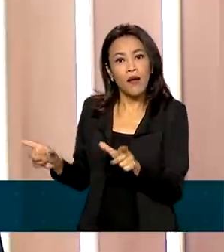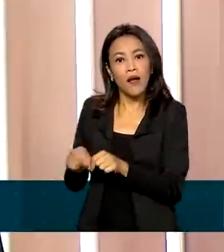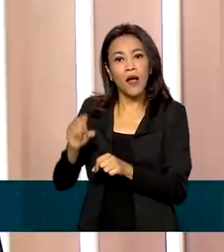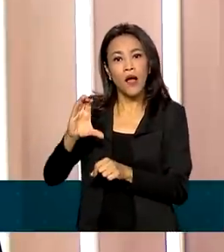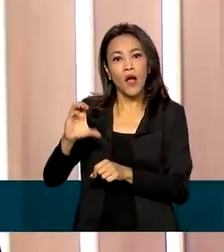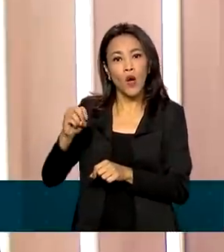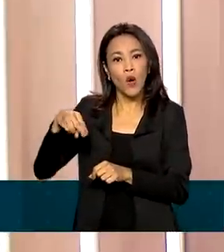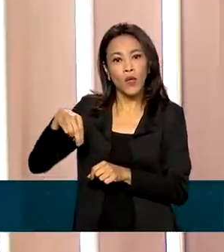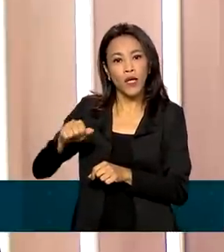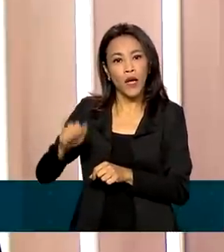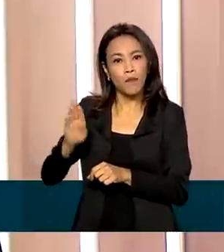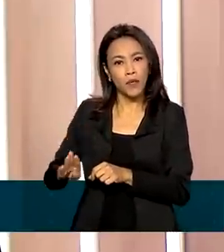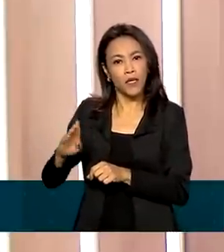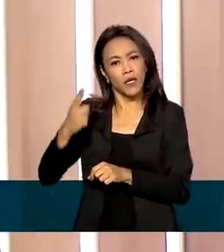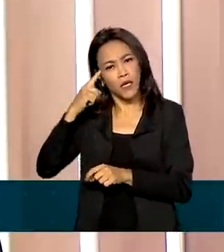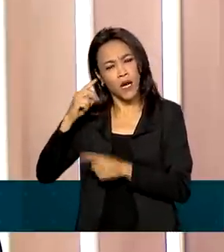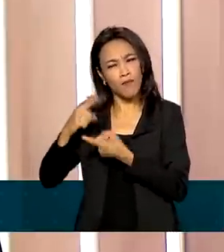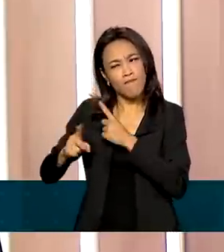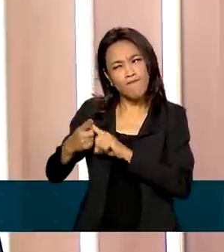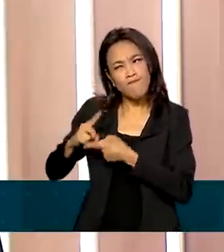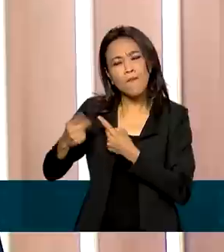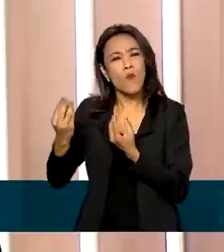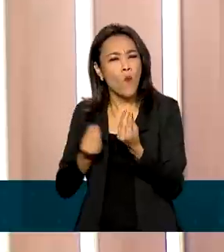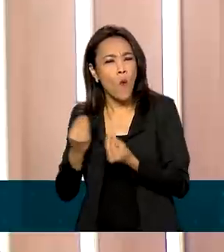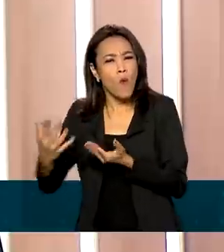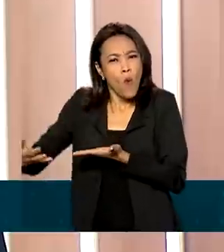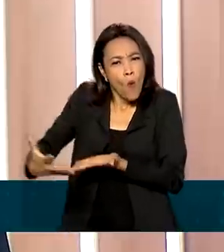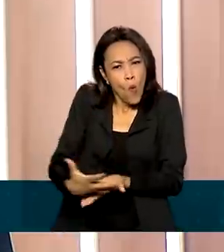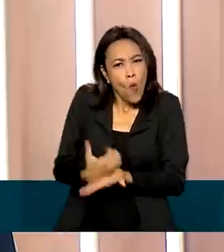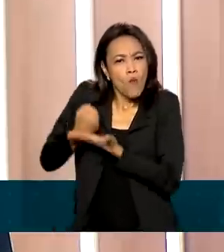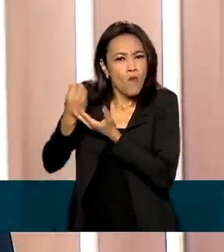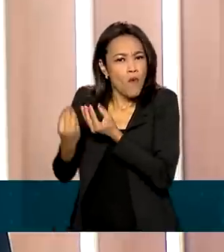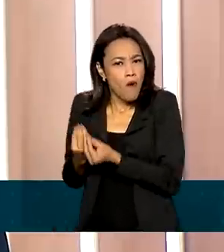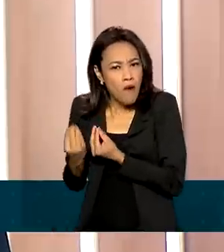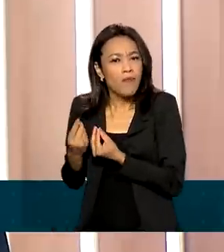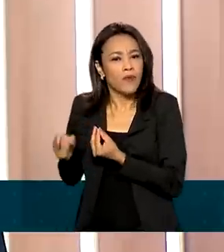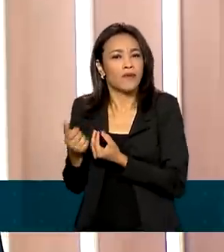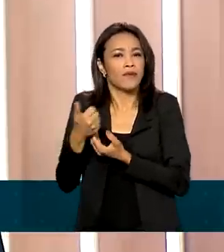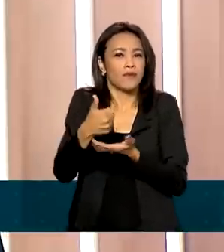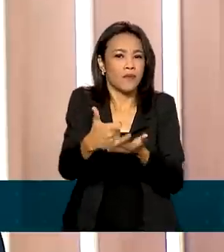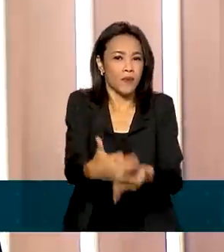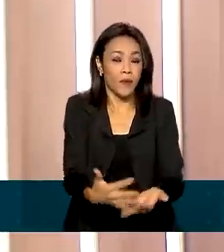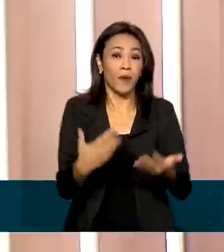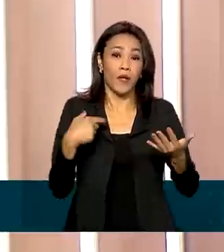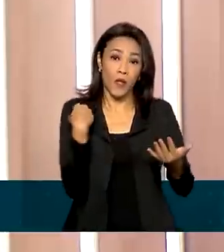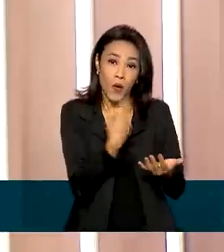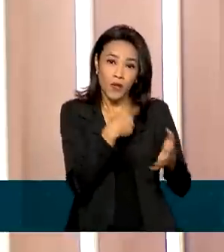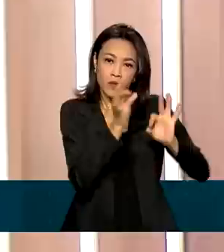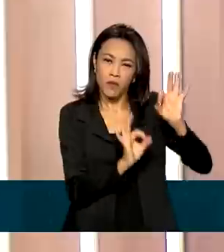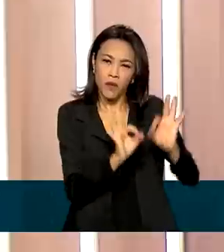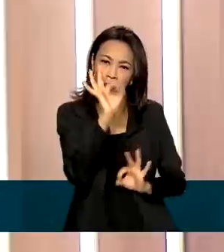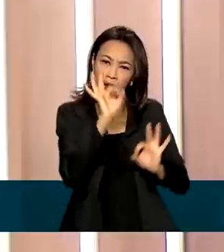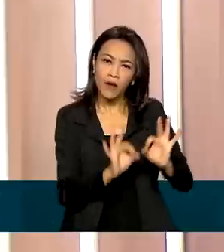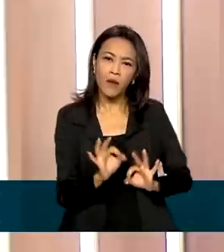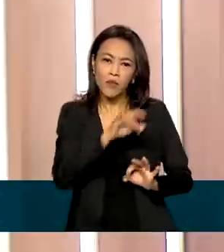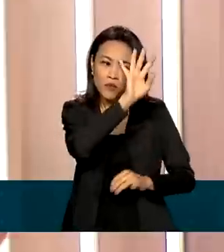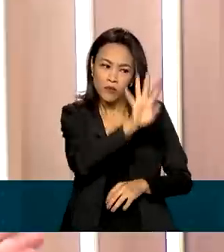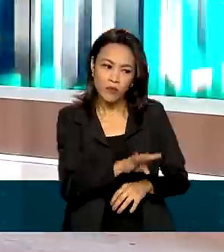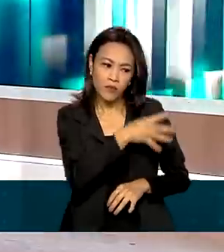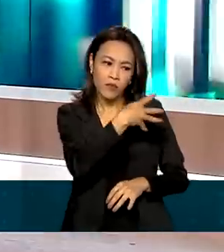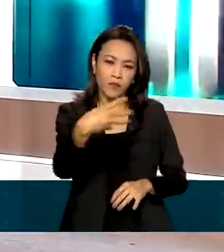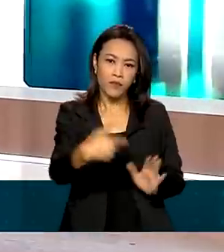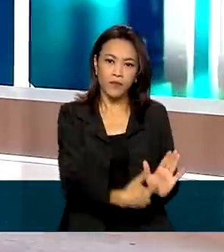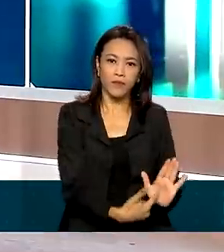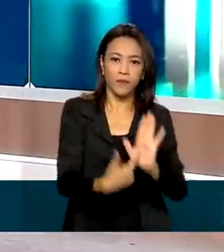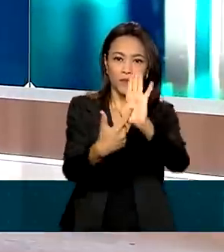a safra 2022-2023 e para tratar desse tema que interessa a todos nós, a nossa equipe de produção preparou uma arte que passamos